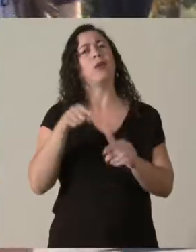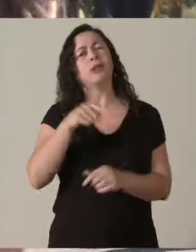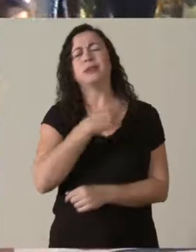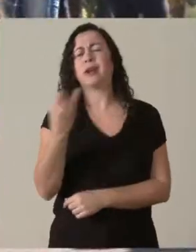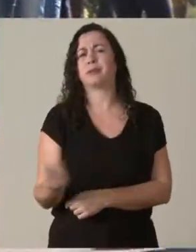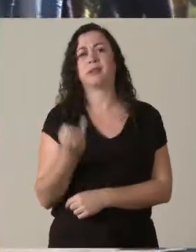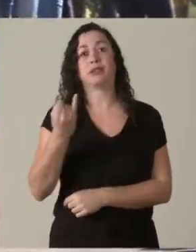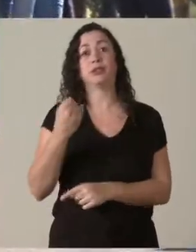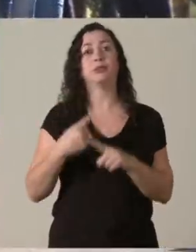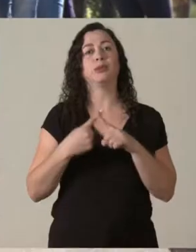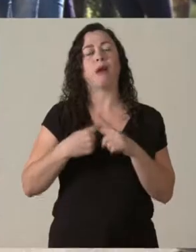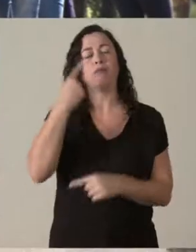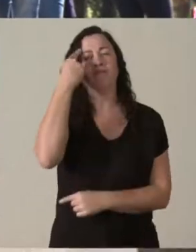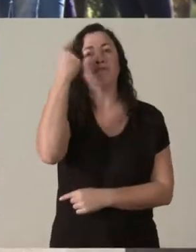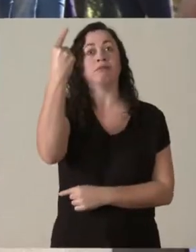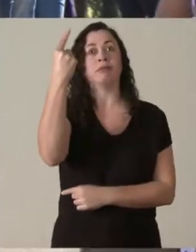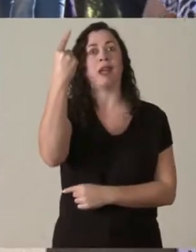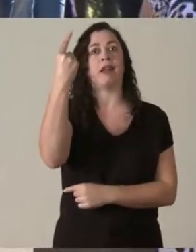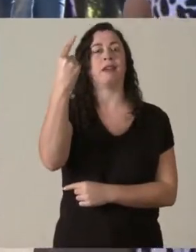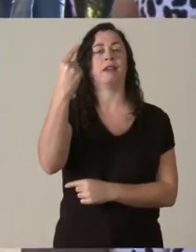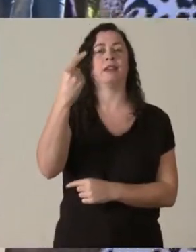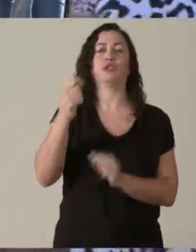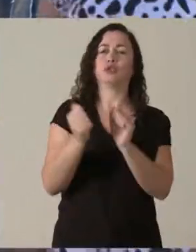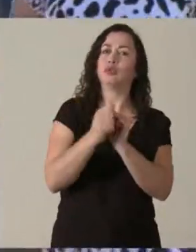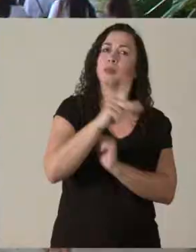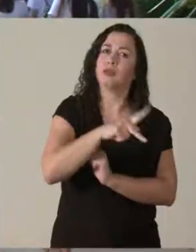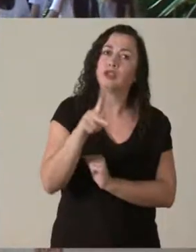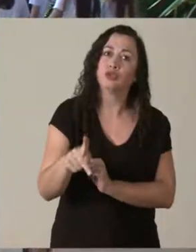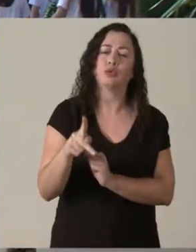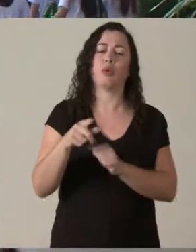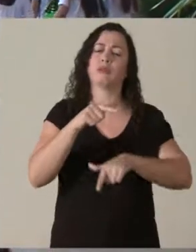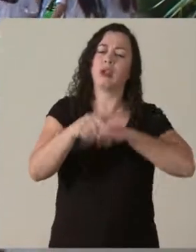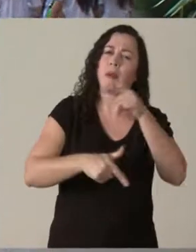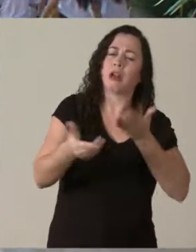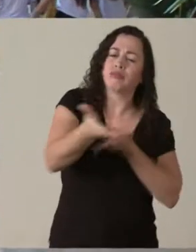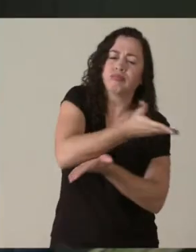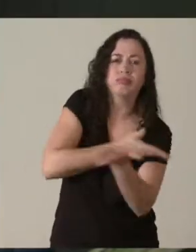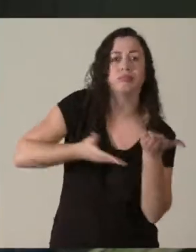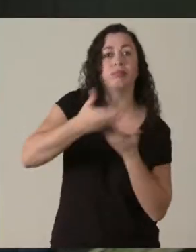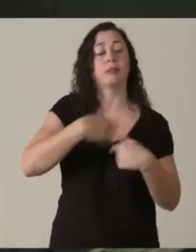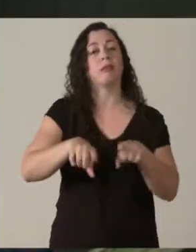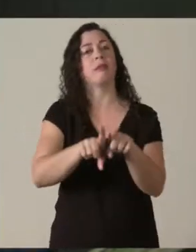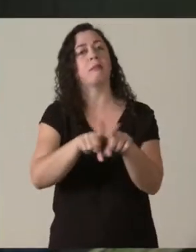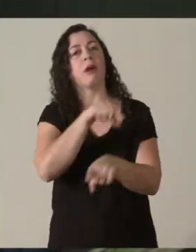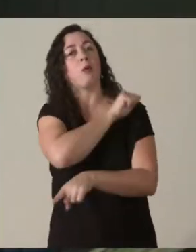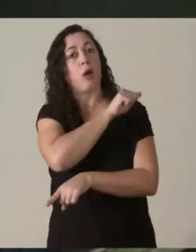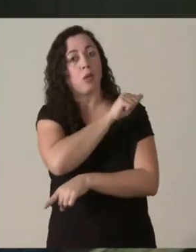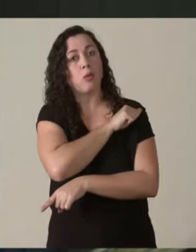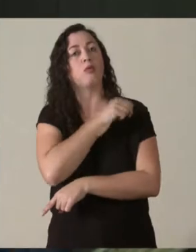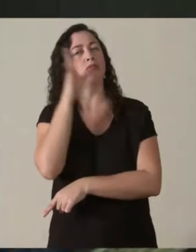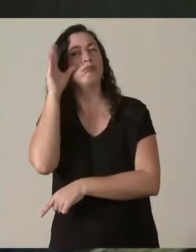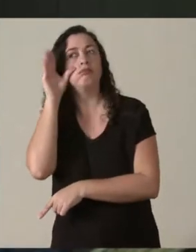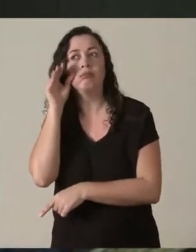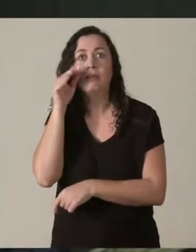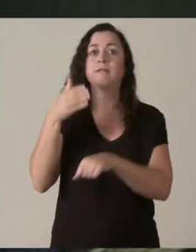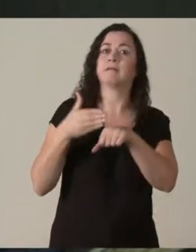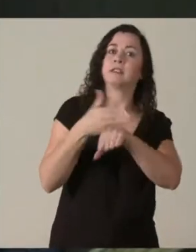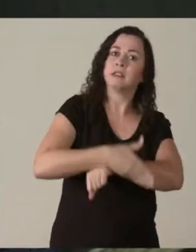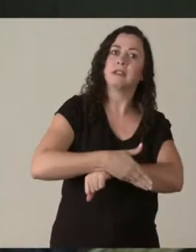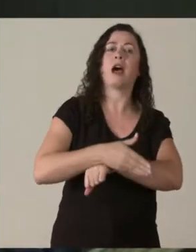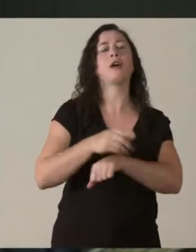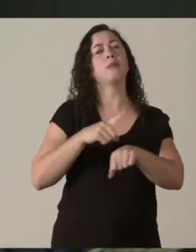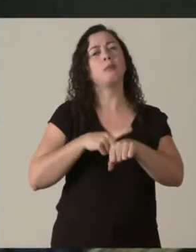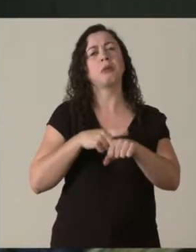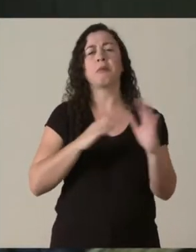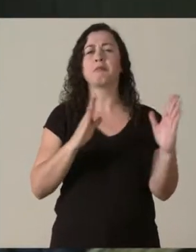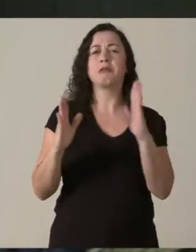professores um trabalho, com os estudantes a visita, que é fundamental, num período melhor do ano. E aí a gente vai